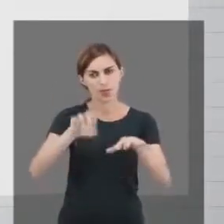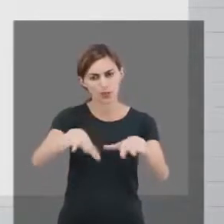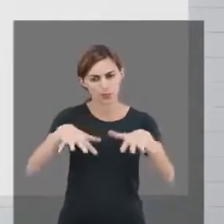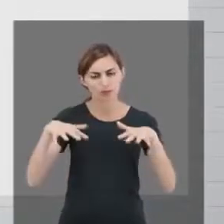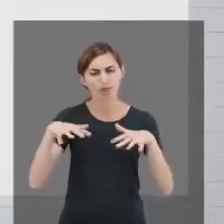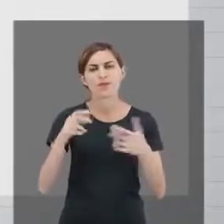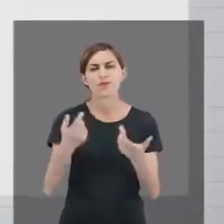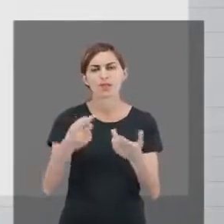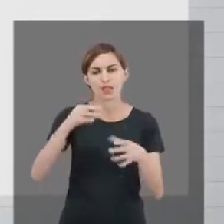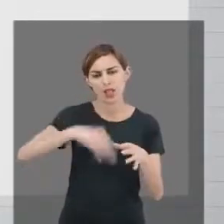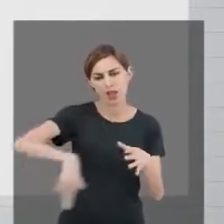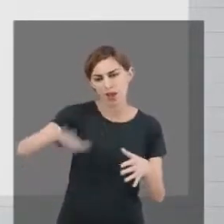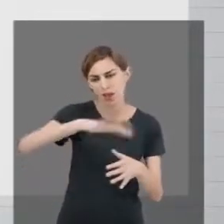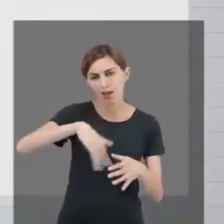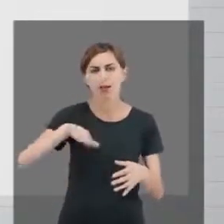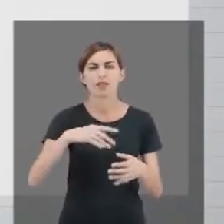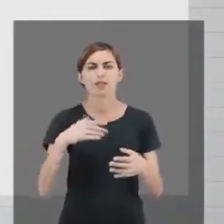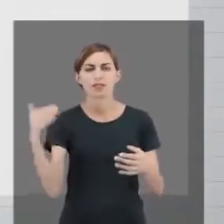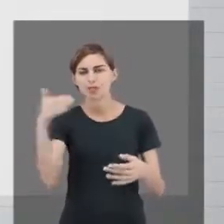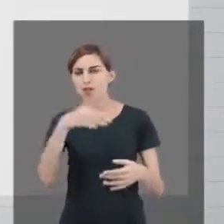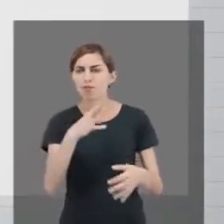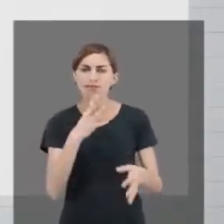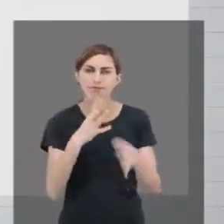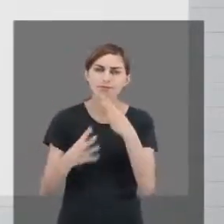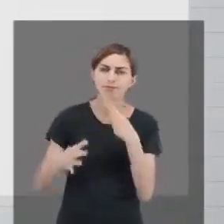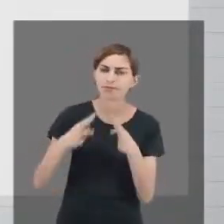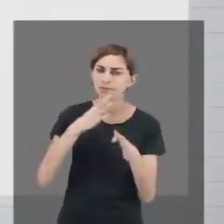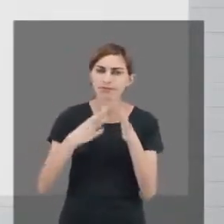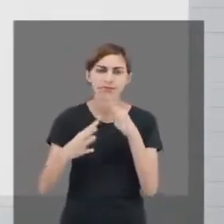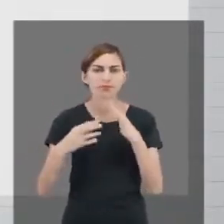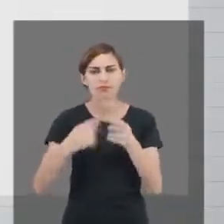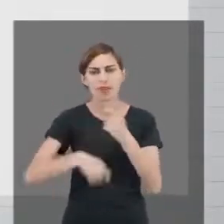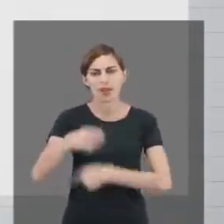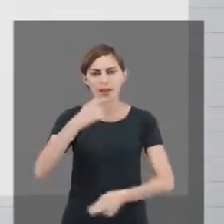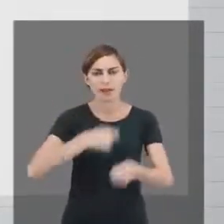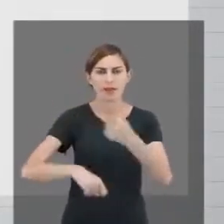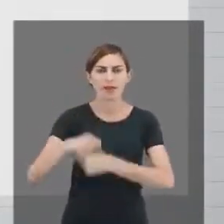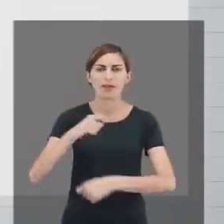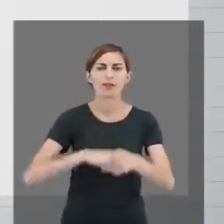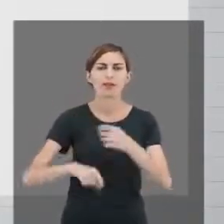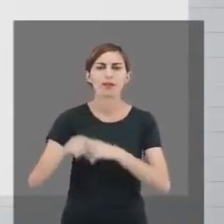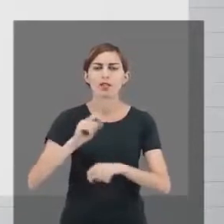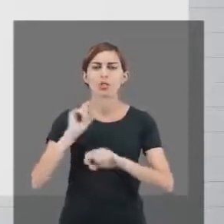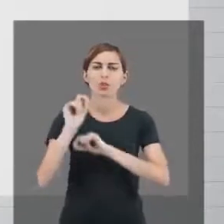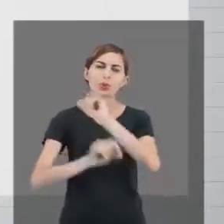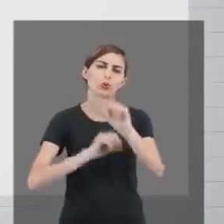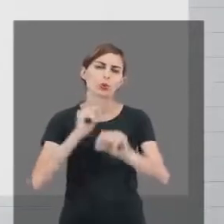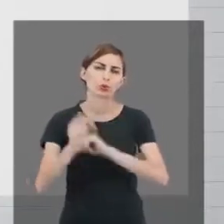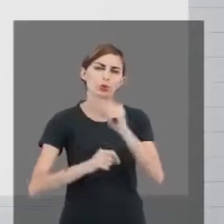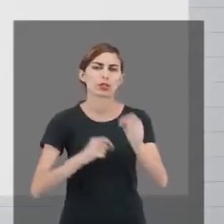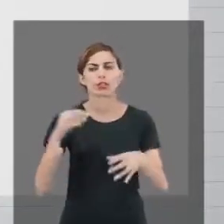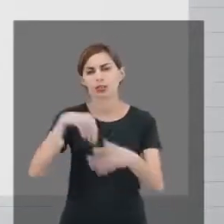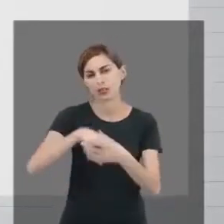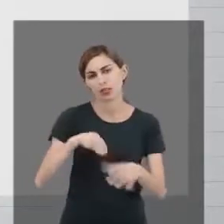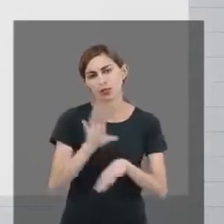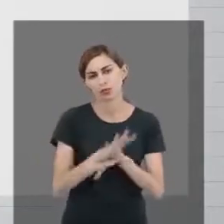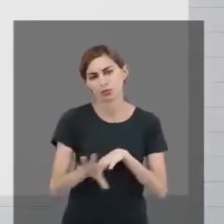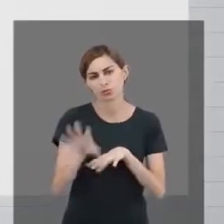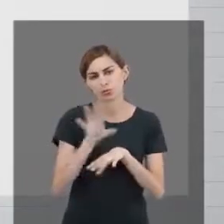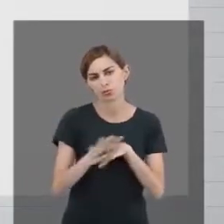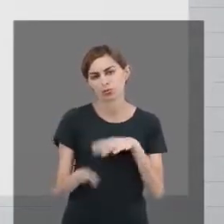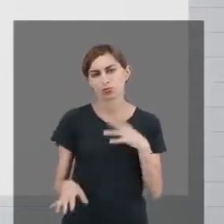dentro da área, já vai se familiarizando com o mercado, com o que está sendo tendência dentro do curso,